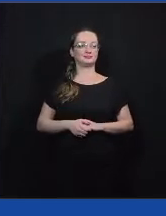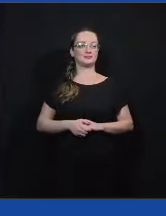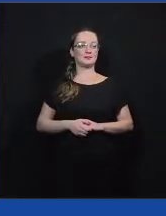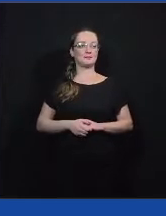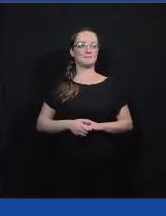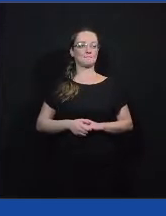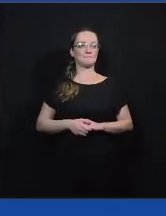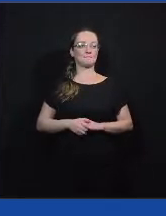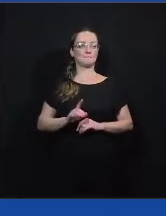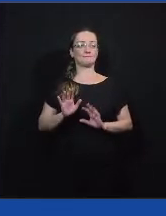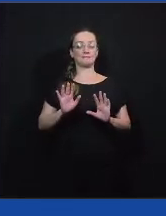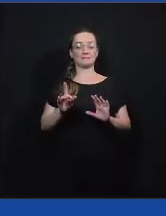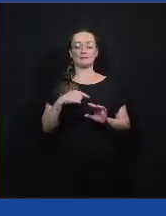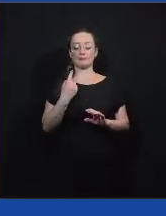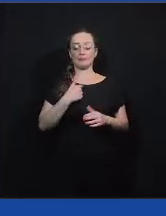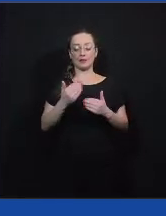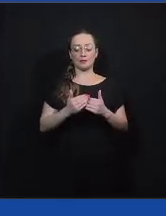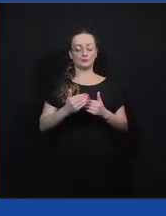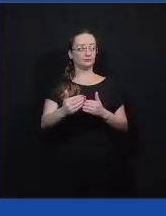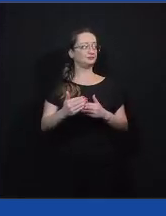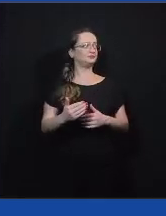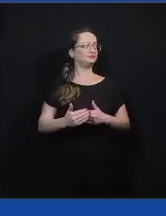nós vamos passar para uma próxima etapa.